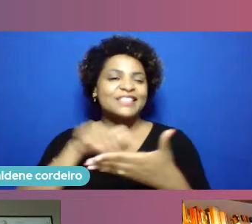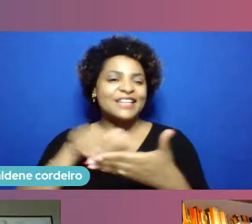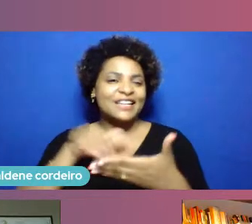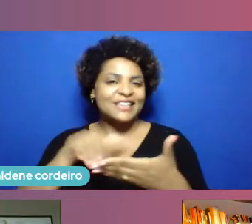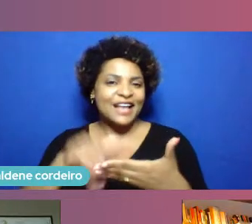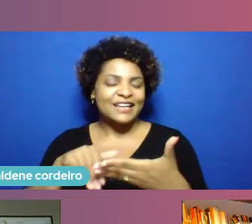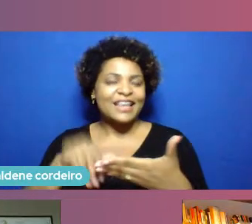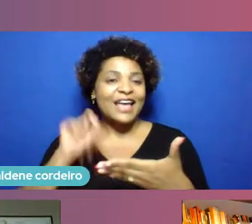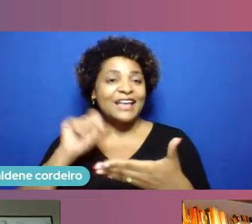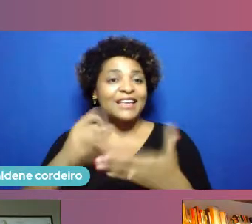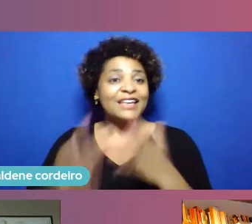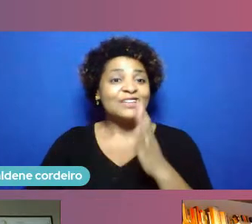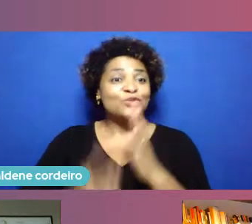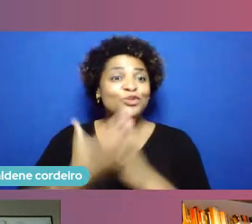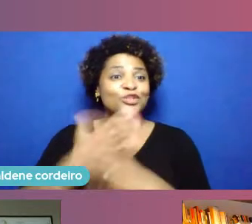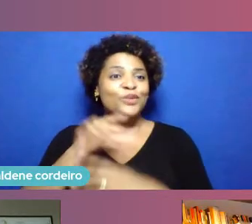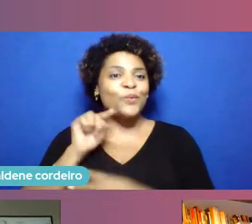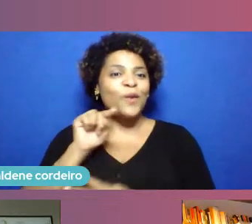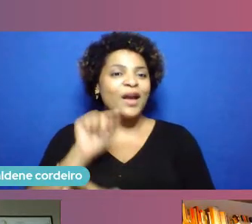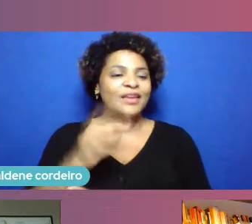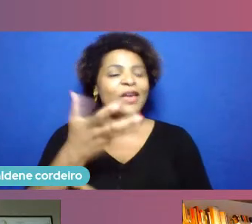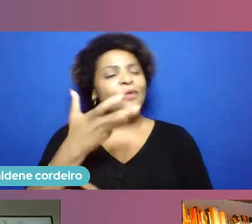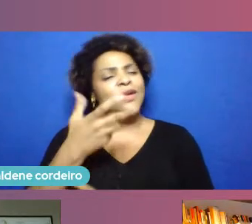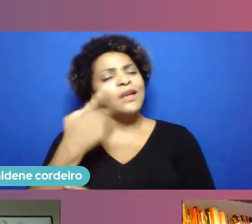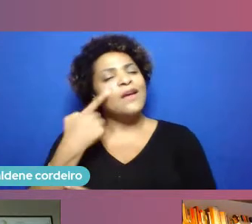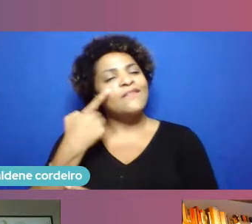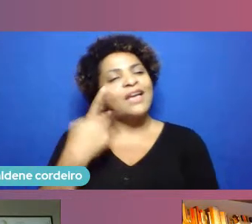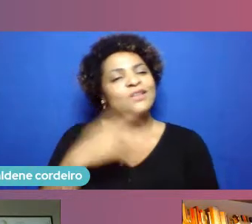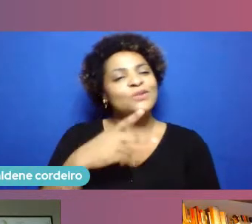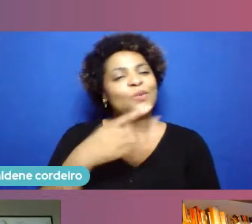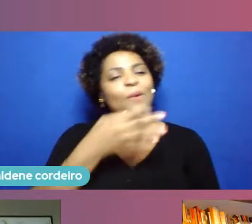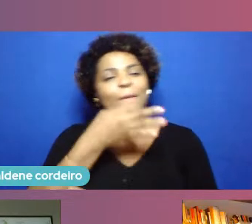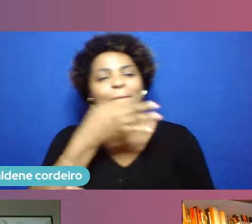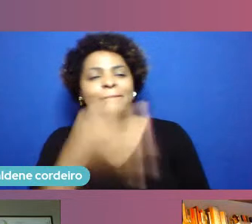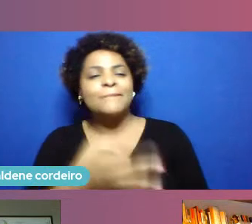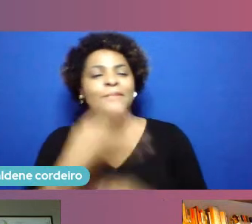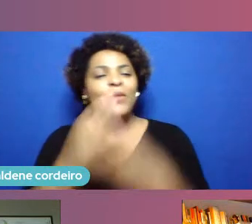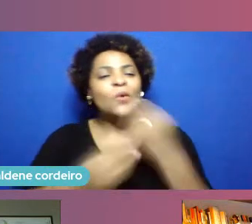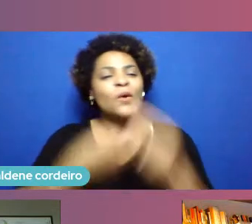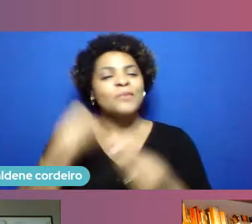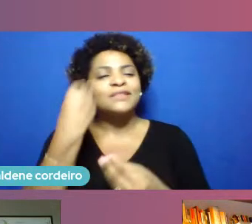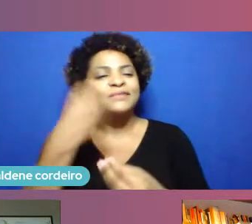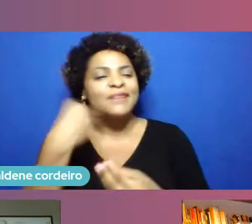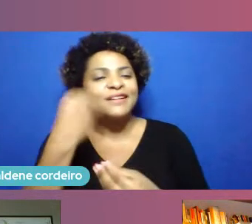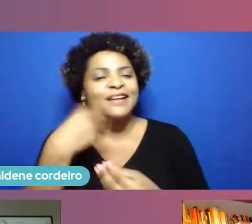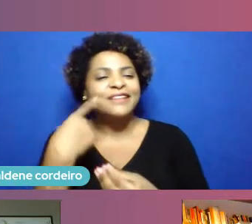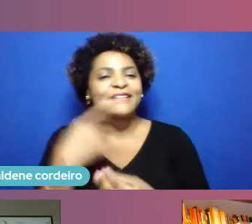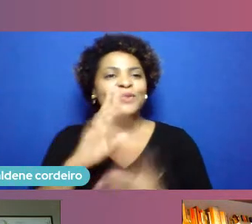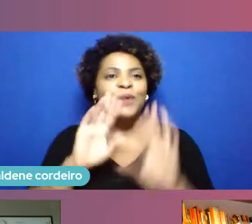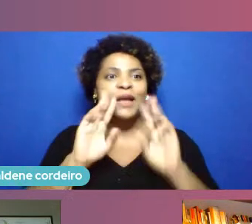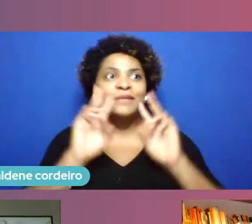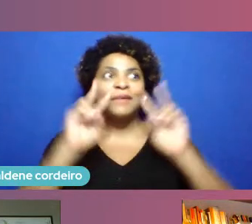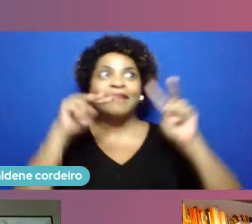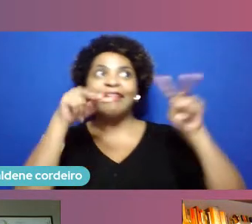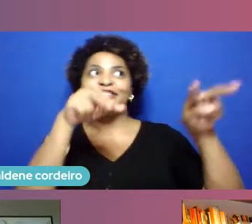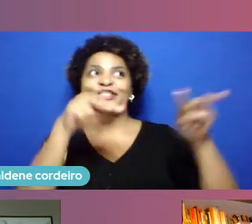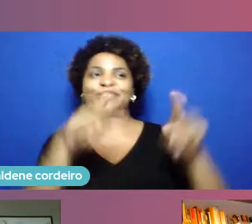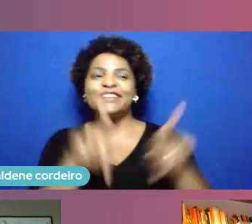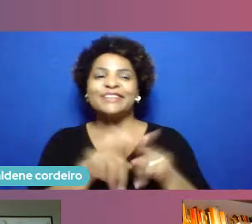secretaria então queria te escutar como é que está sendo essa experiência e essa expectativa porque eu também estou na expectativa